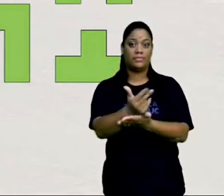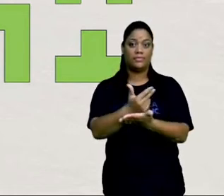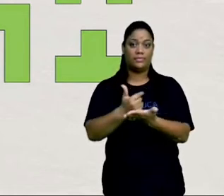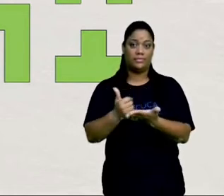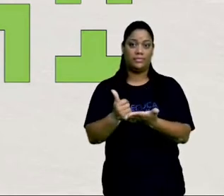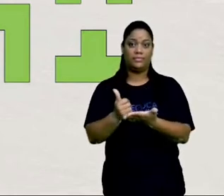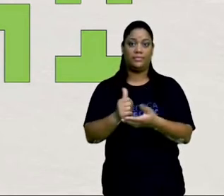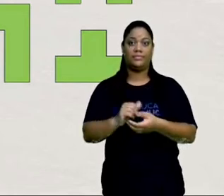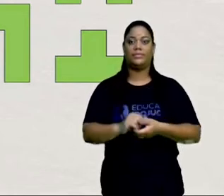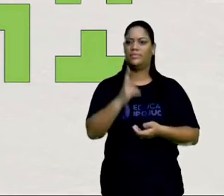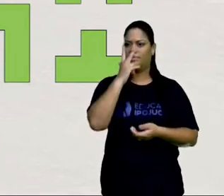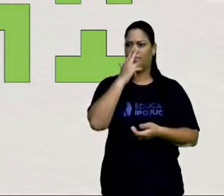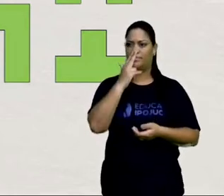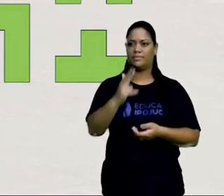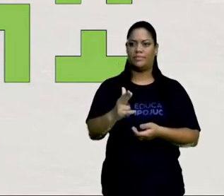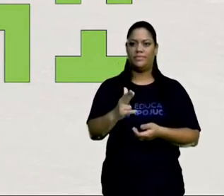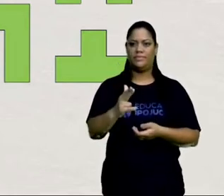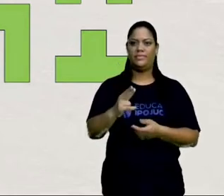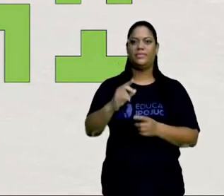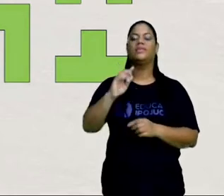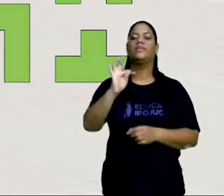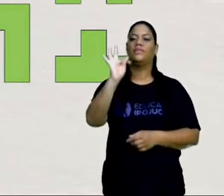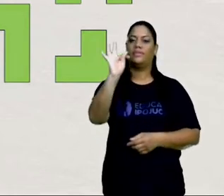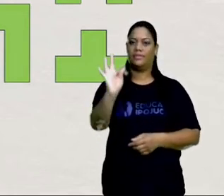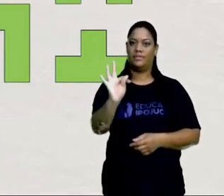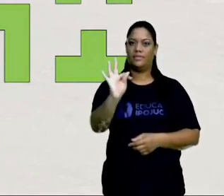formando como um T, tá certo?